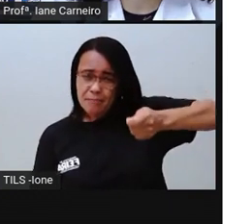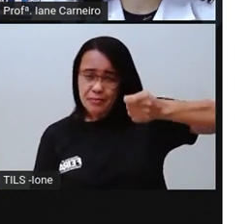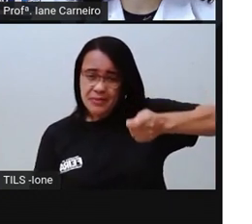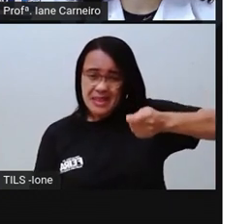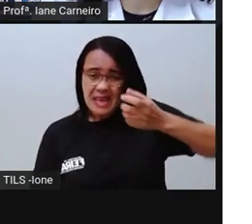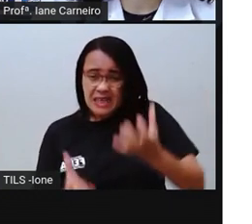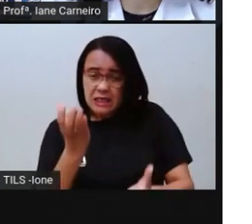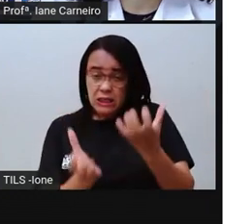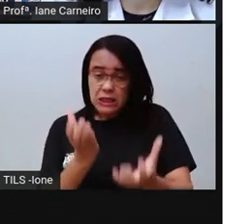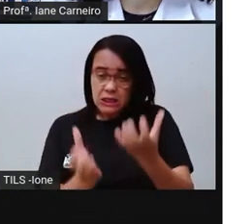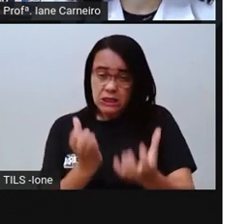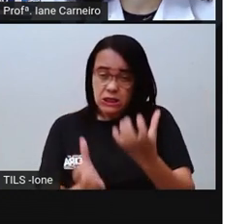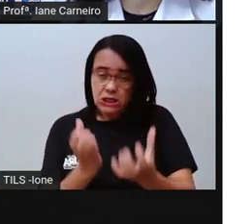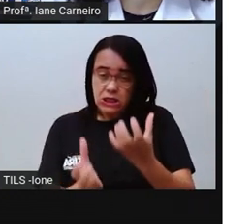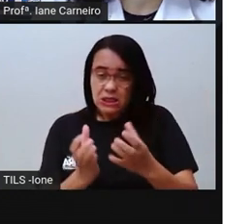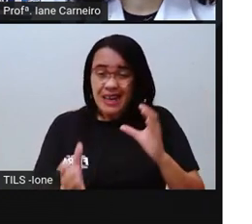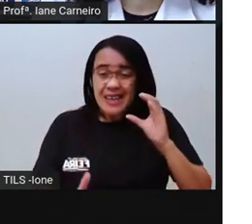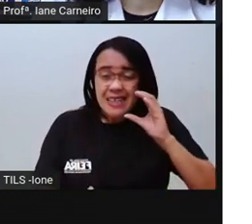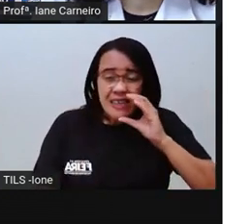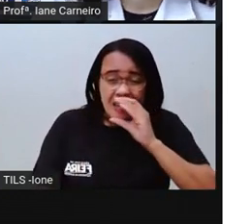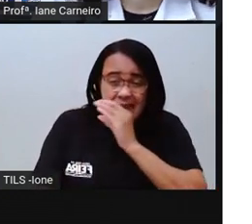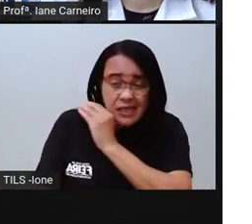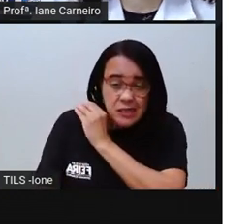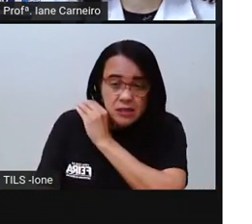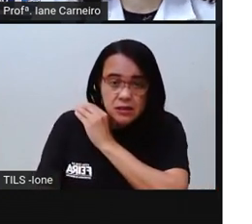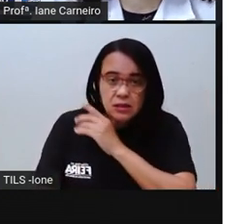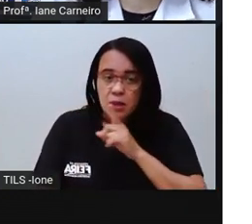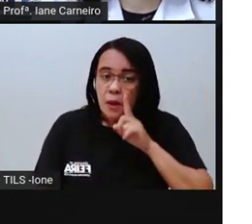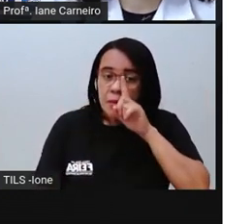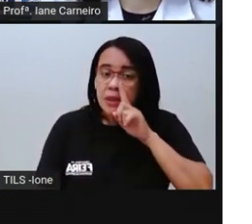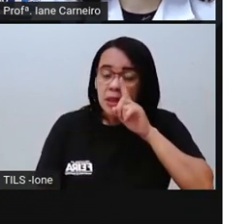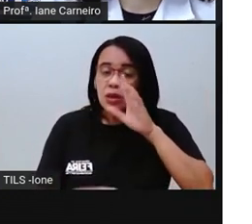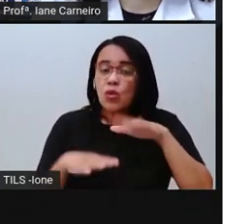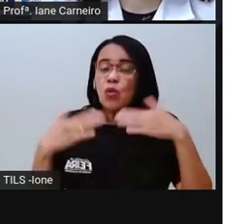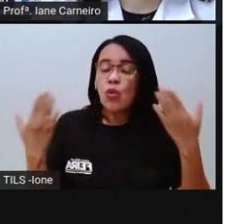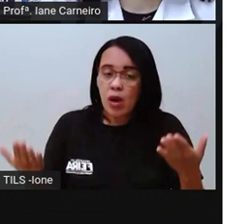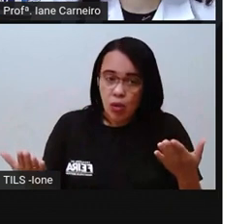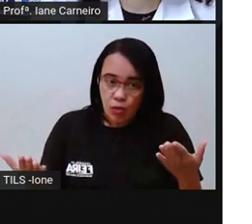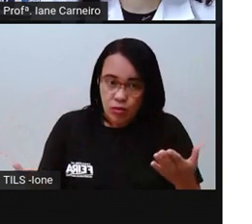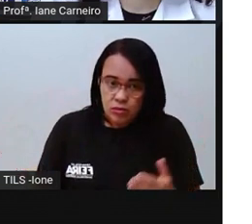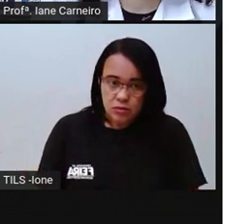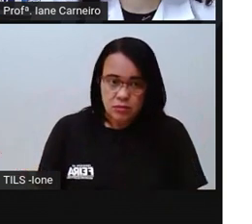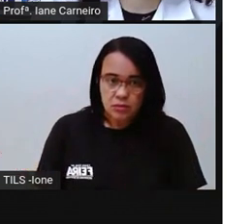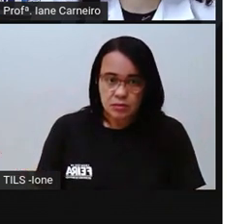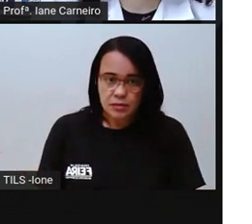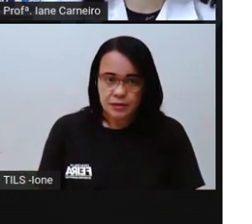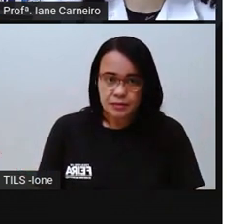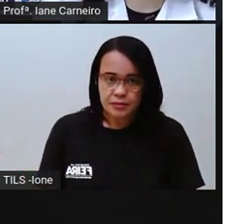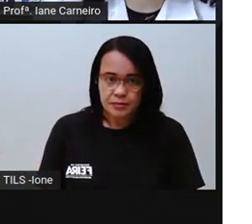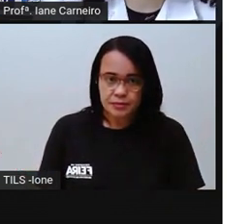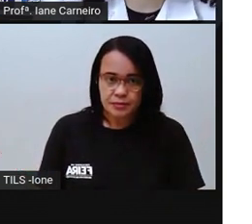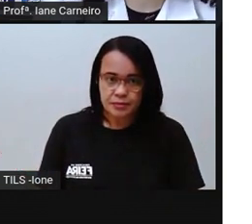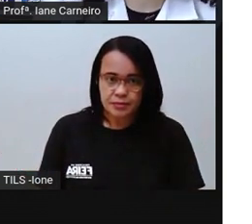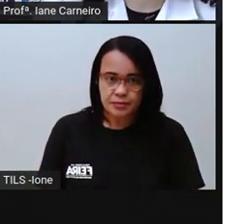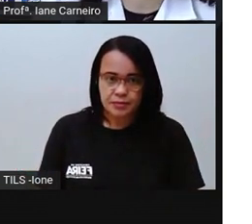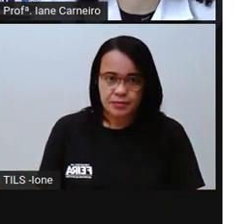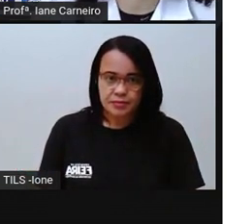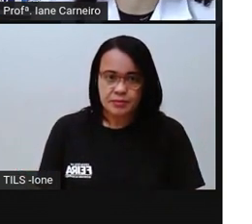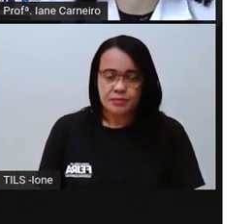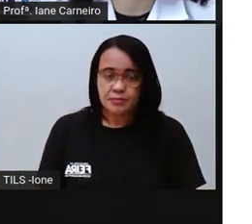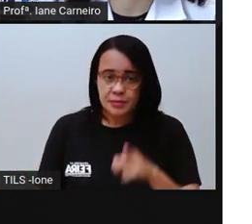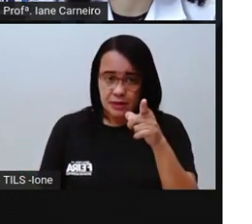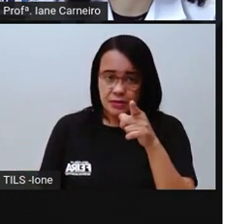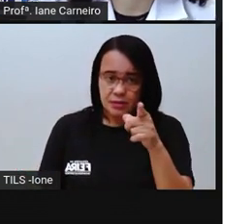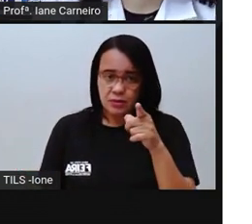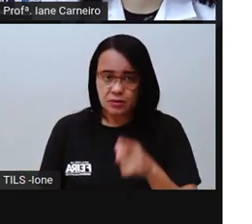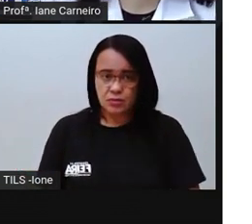também já foi. E esse? Ó, esse aqui. Esse não, né? Nesse daqui. Joia!